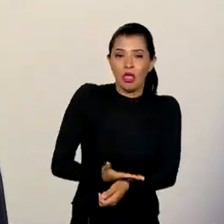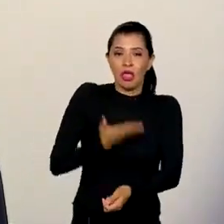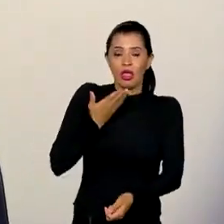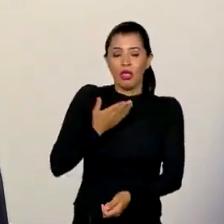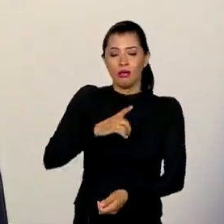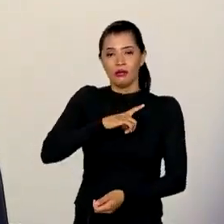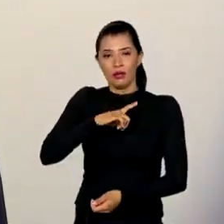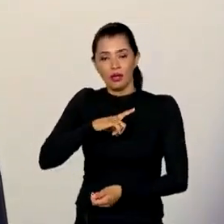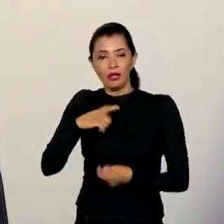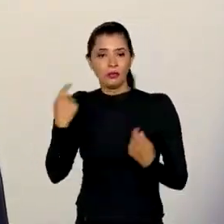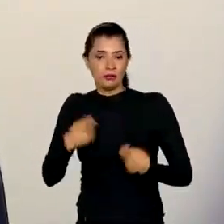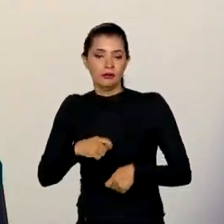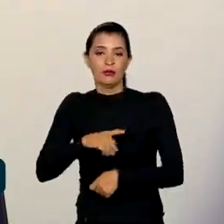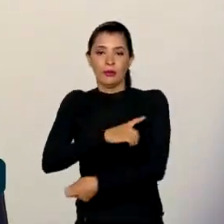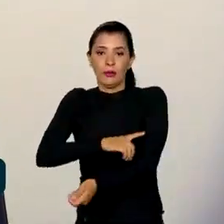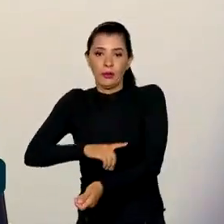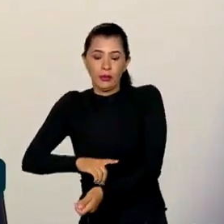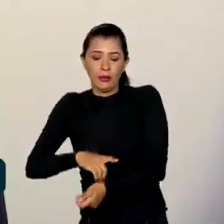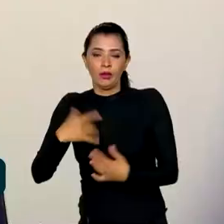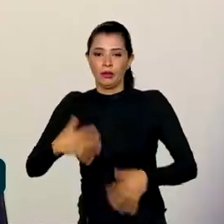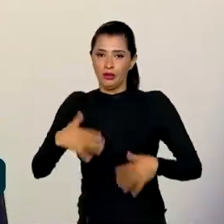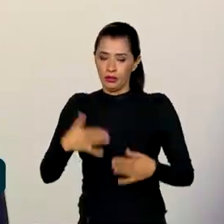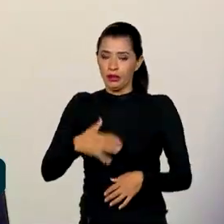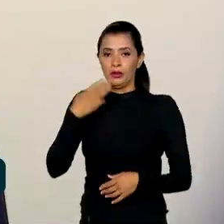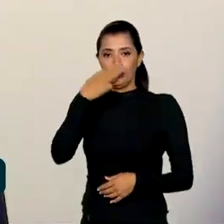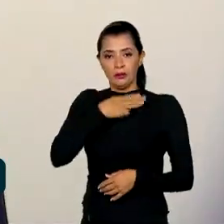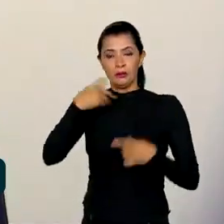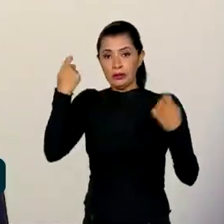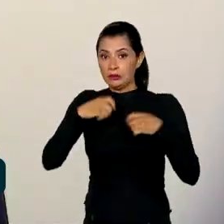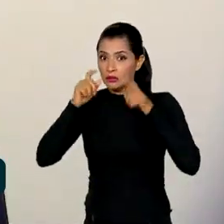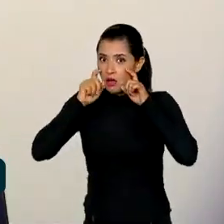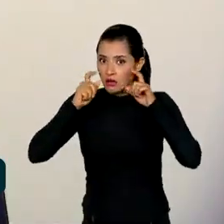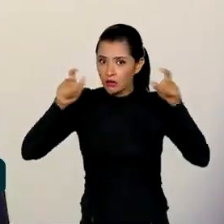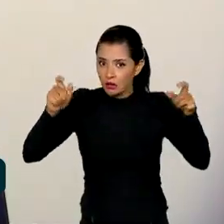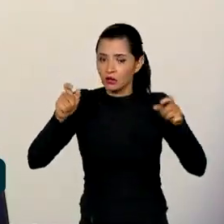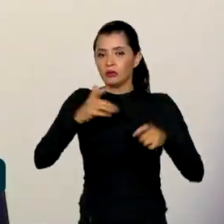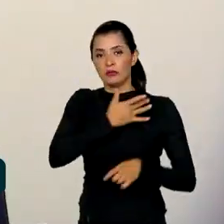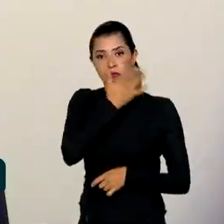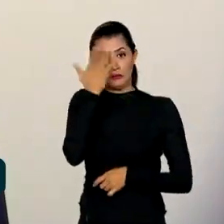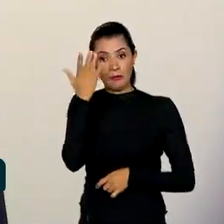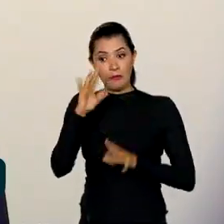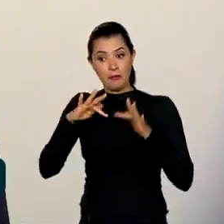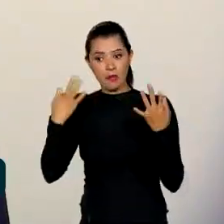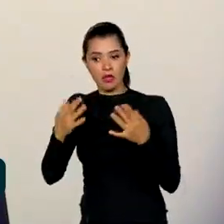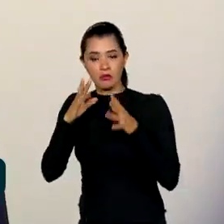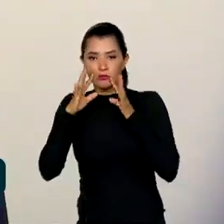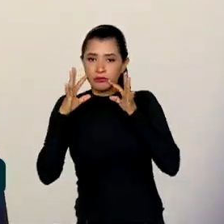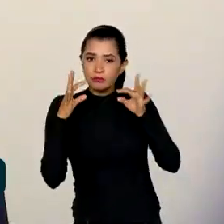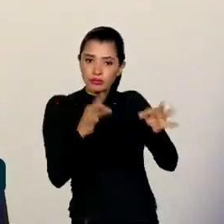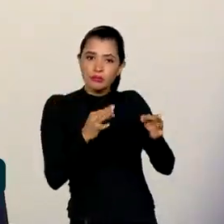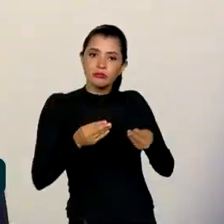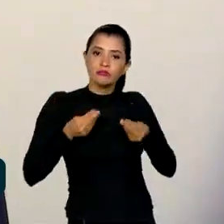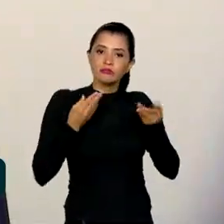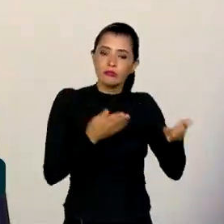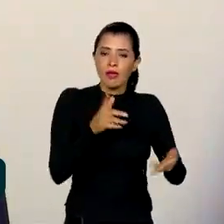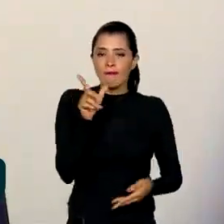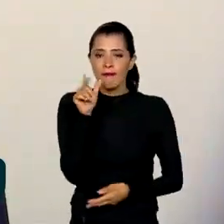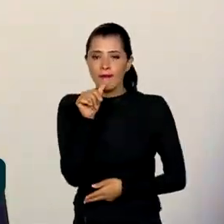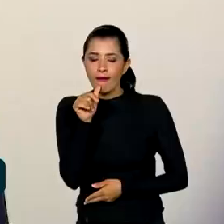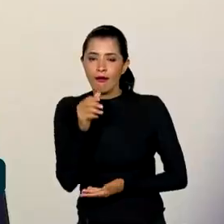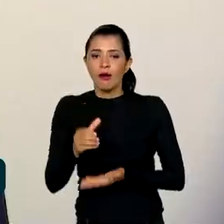que tem pressão alta, o diabético, tem que estar mais atento, os familiares mais atentos para oferecerem água,